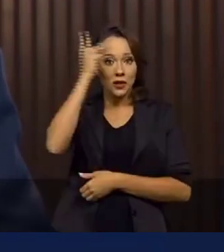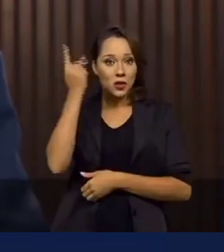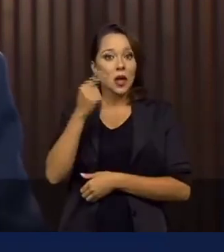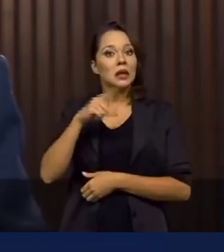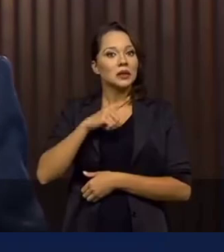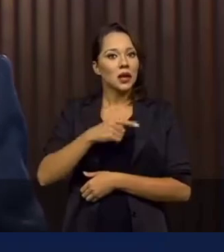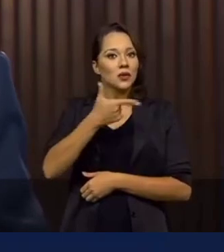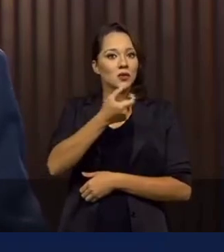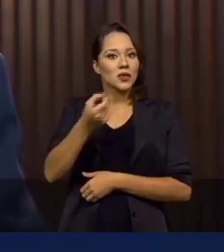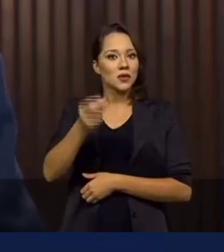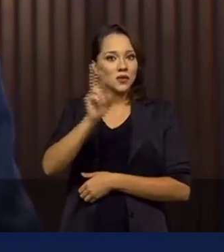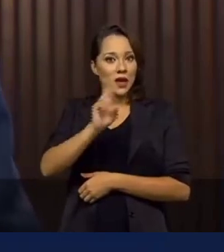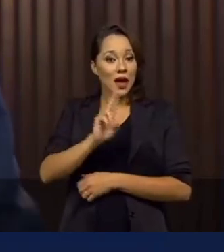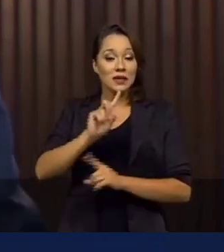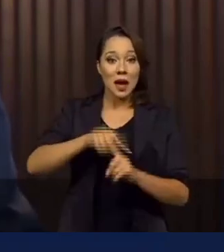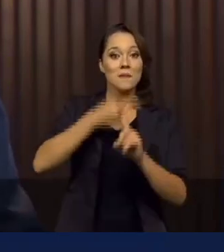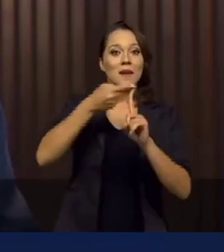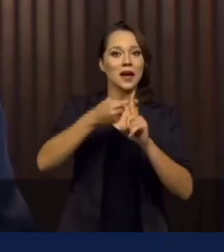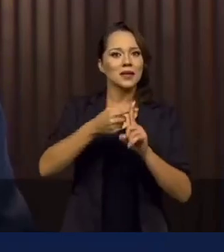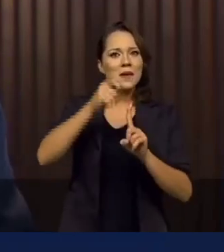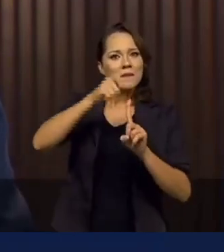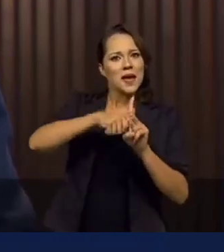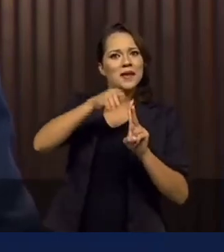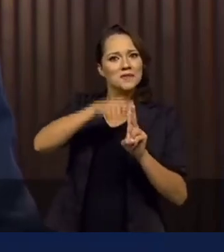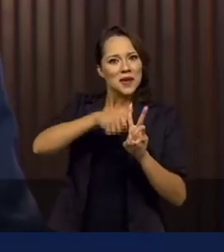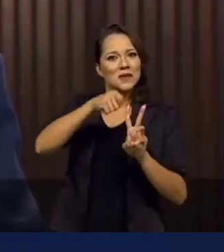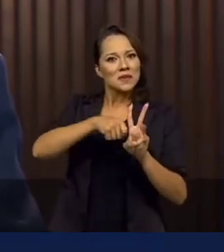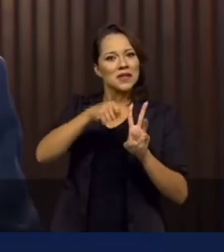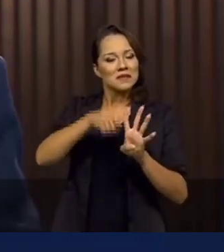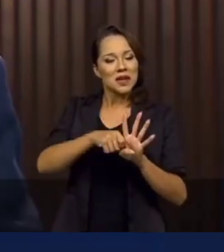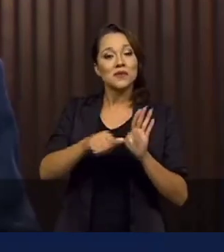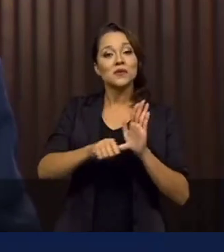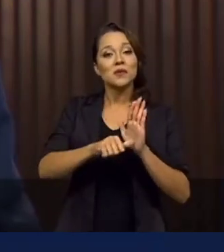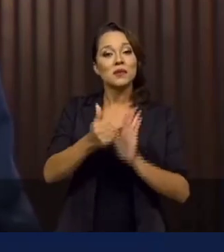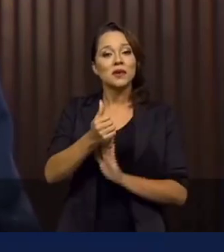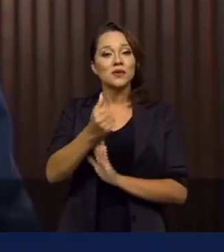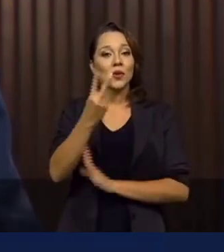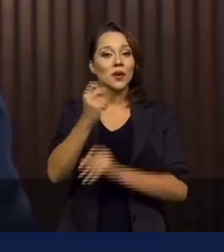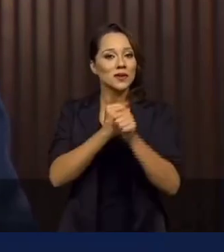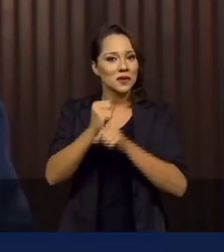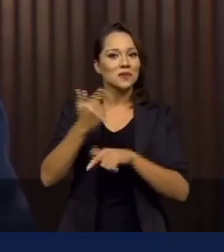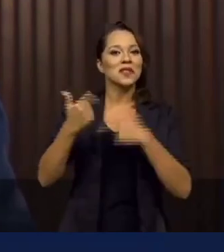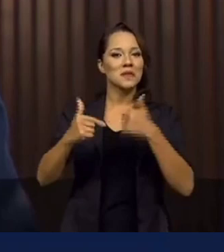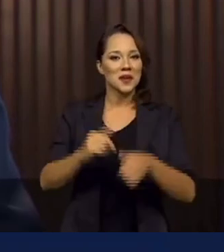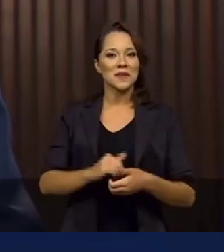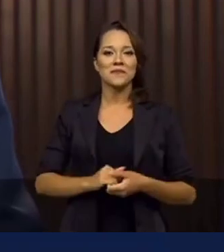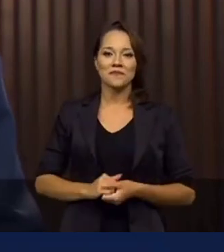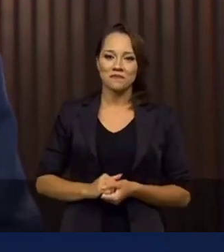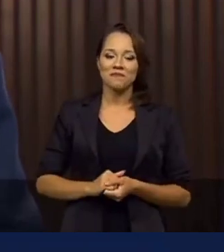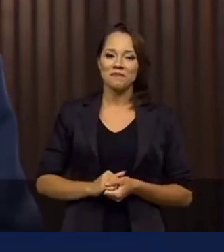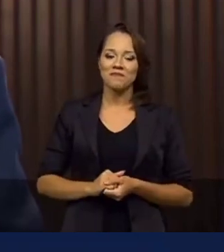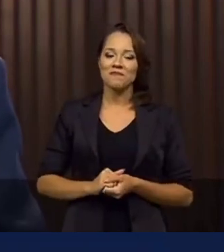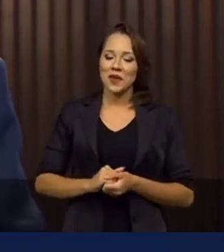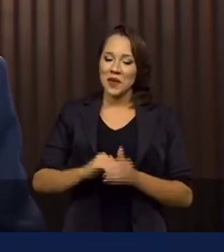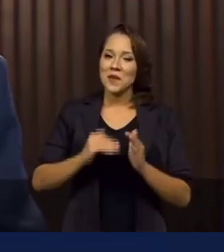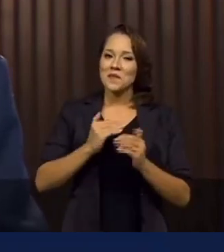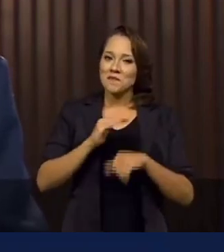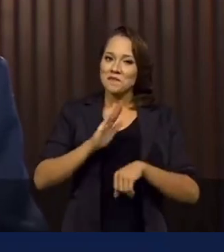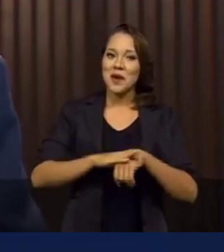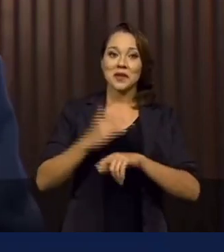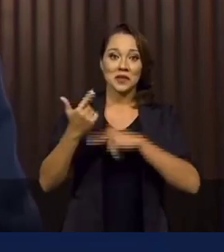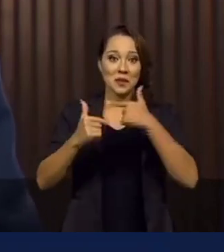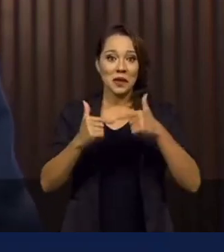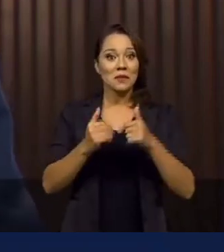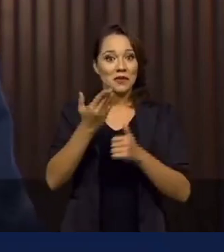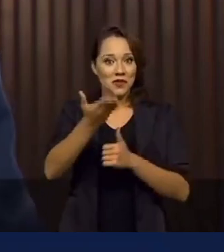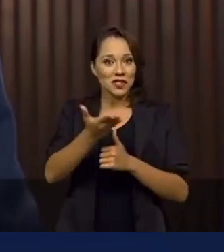a ter R$ 200 a mais, todos os meses, nos seus primeiros dois anos de trabalho. Mais uma força para que você,